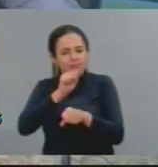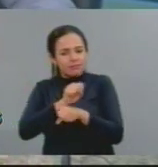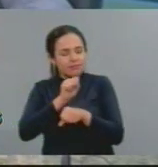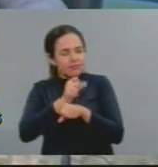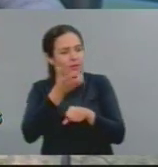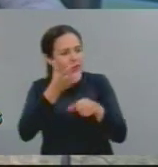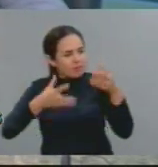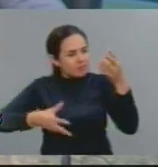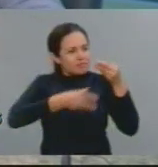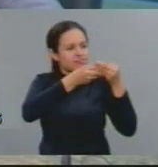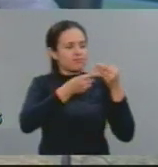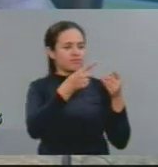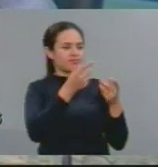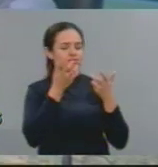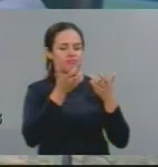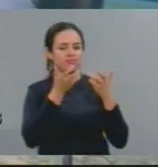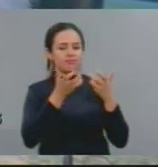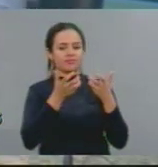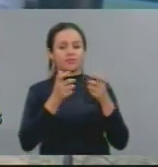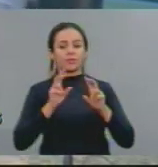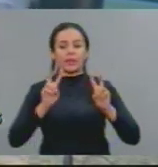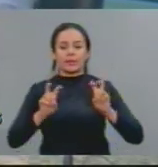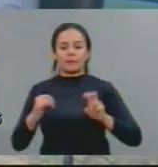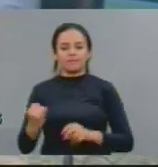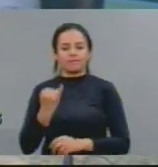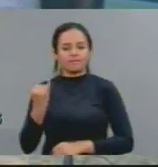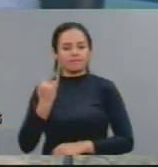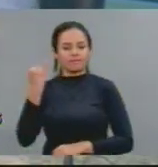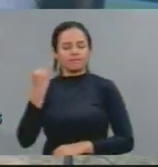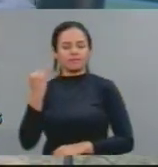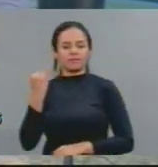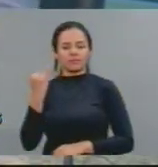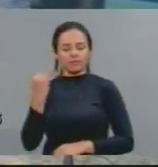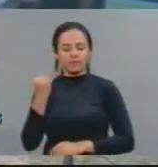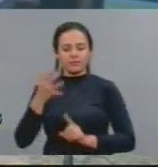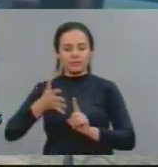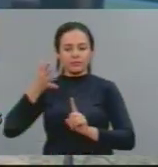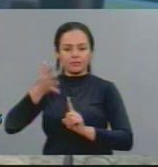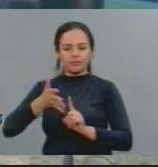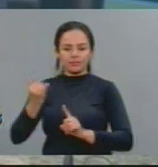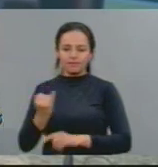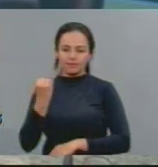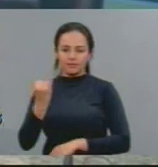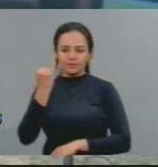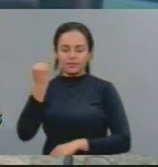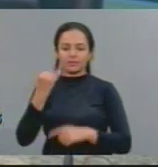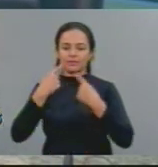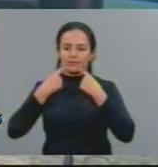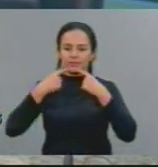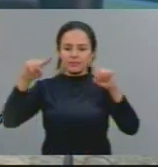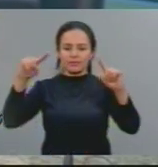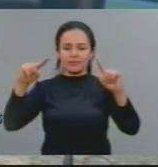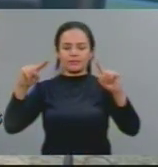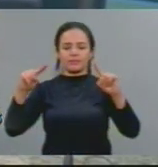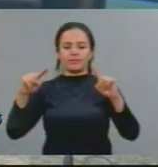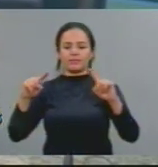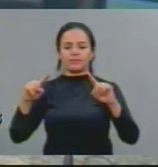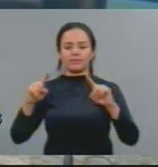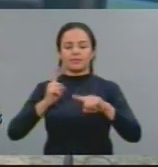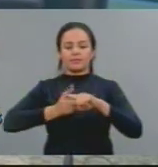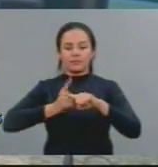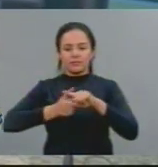-se a parte no pronunciamento de V. Exª, diante da importância que tem o pronunciamento no sentido de denunciar covardes